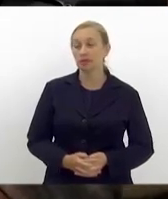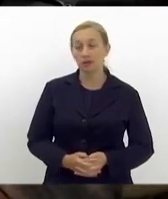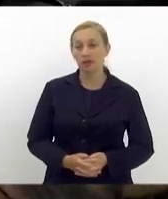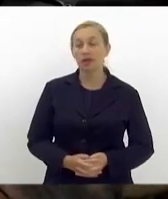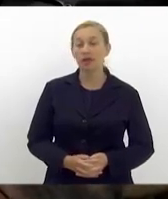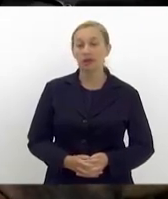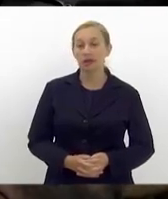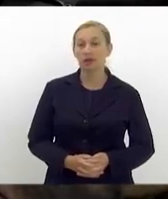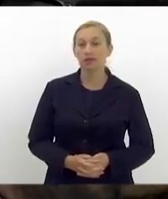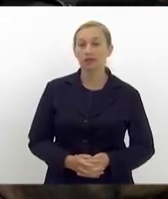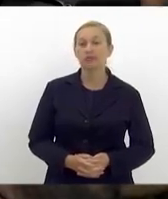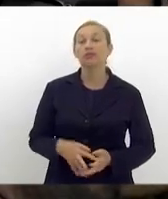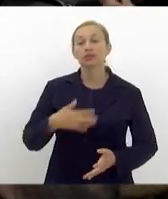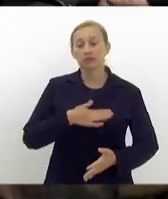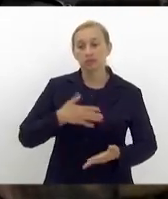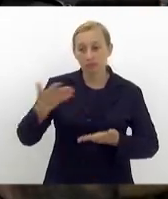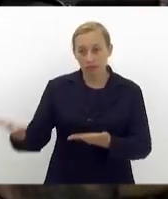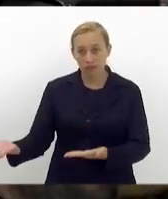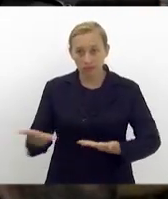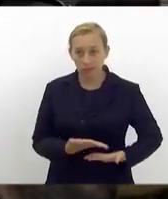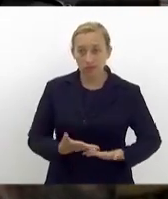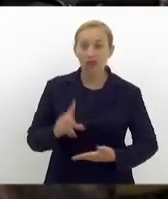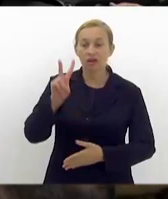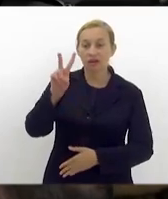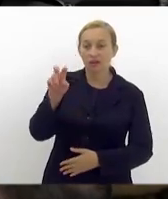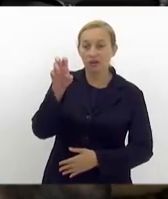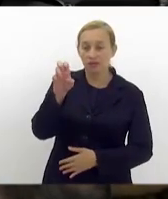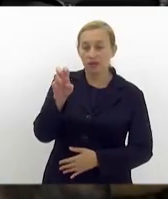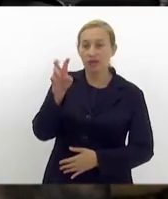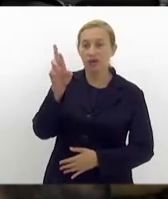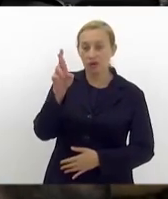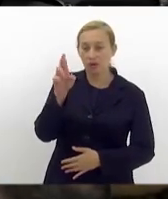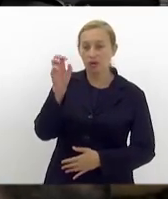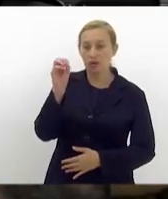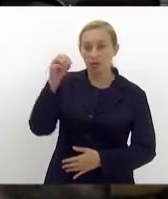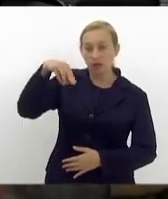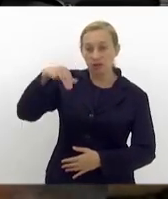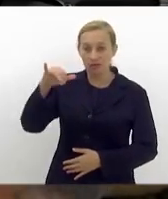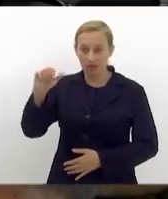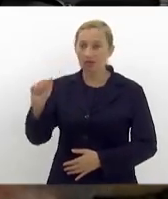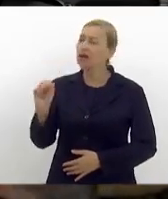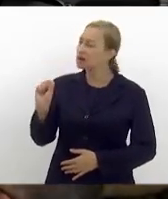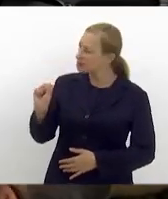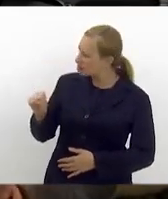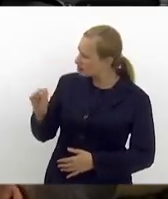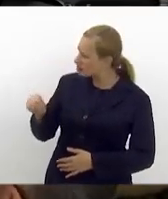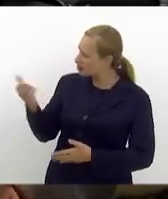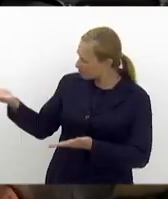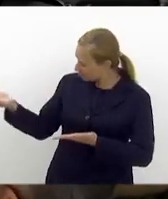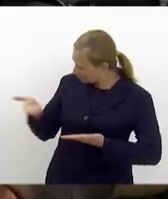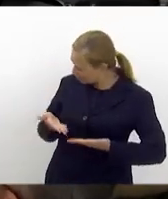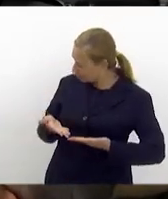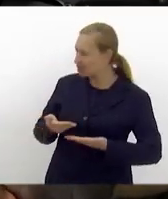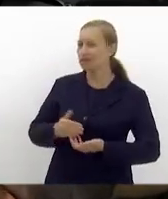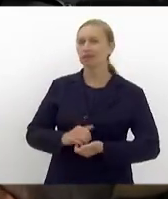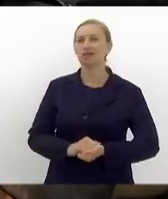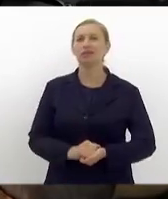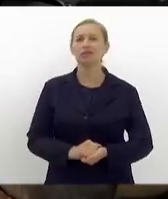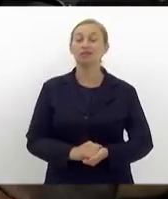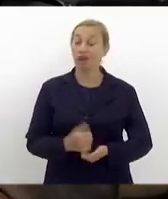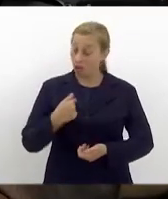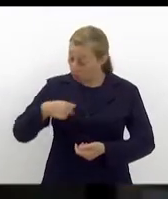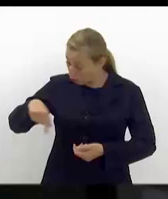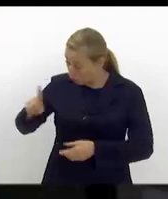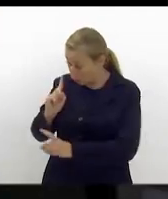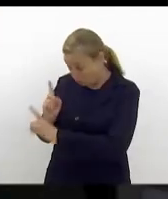Eu gostaria de convidar a Verônica. Sim, Verônica. Eu vou até